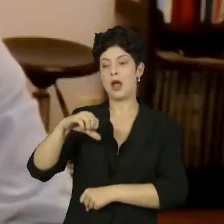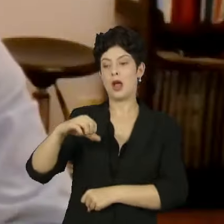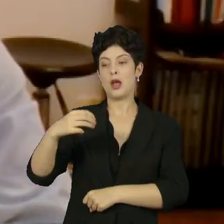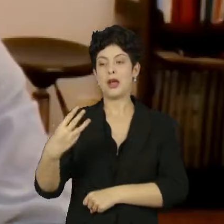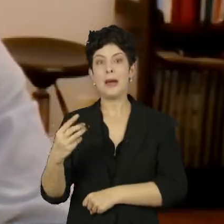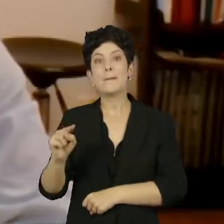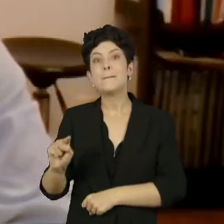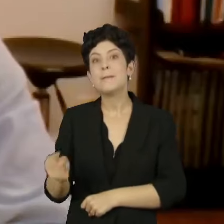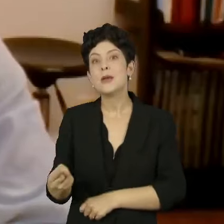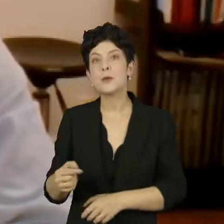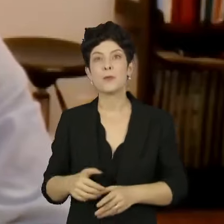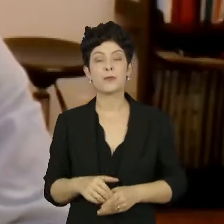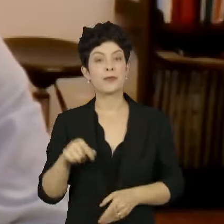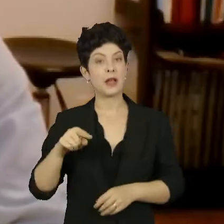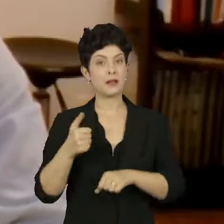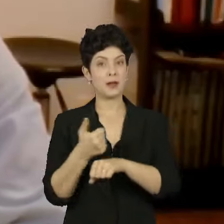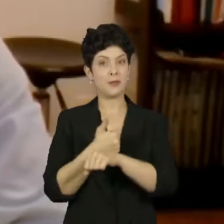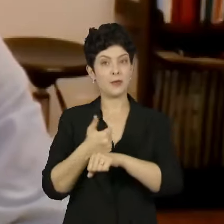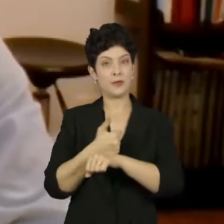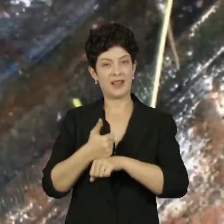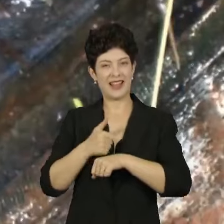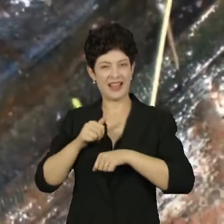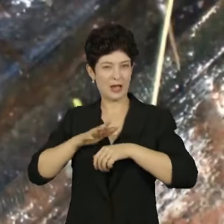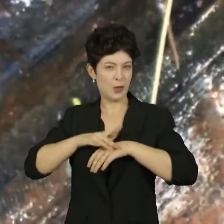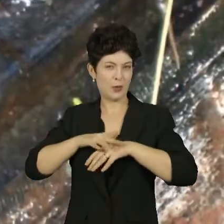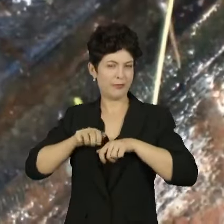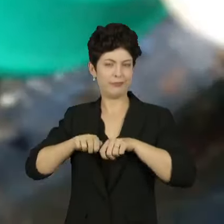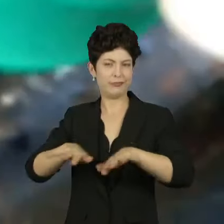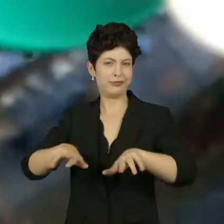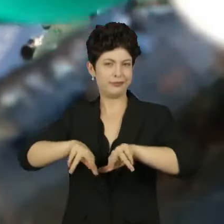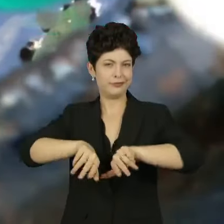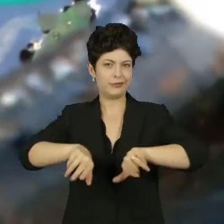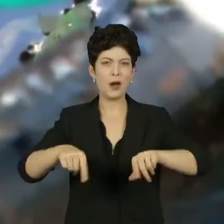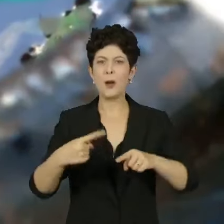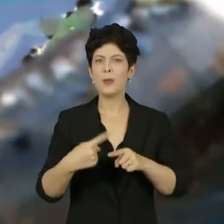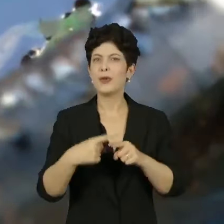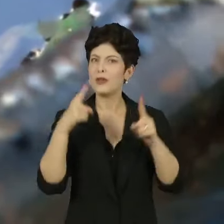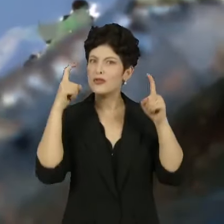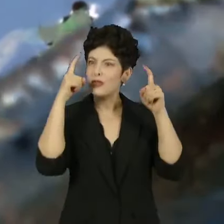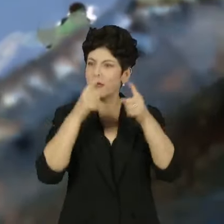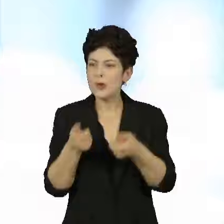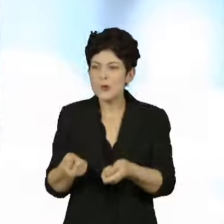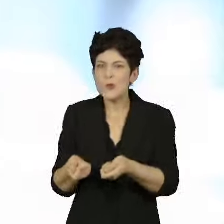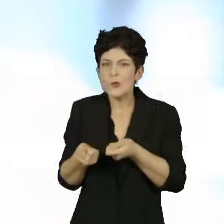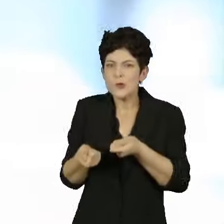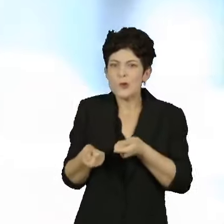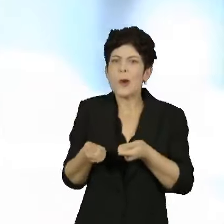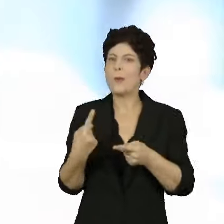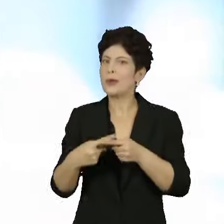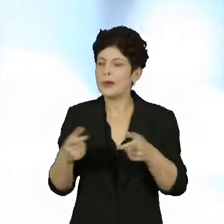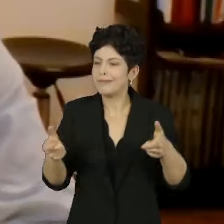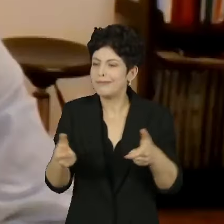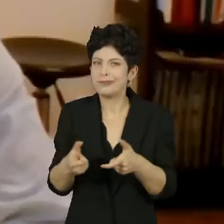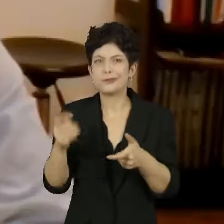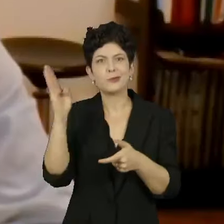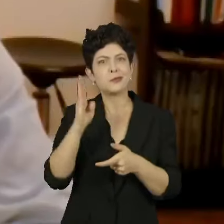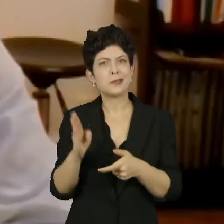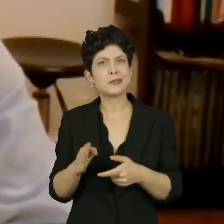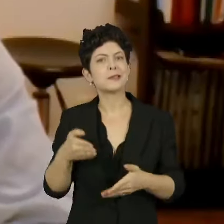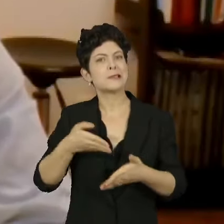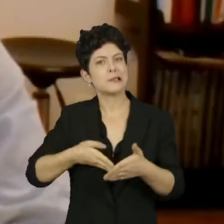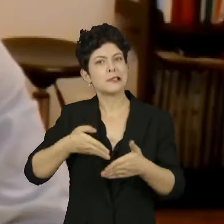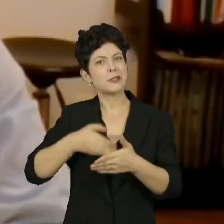mil. Este especialista em epidemiologia explica por que é tão difícil vencer o mosquito da dengue no Brasil. É